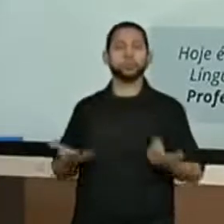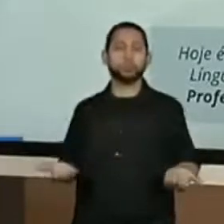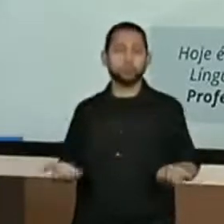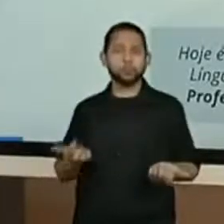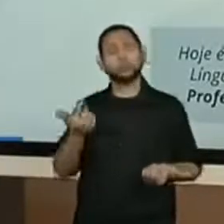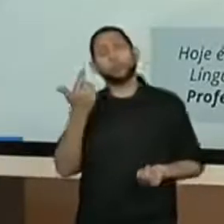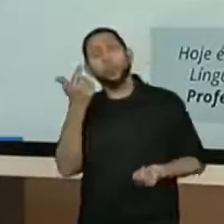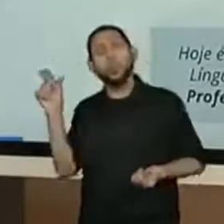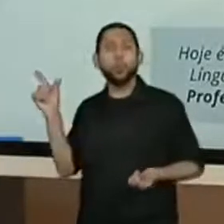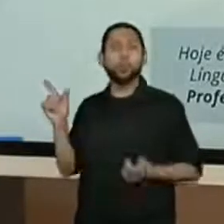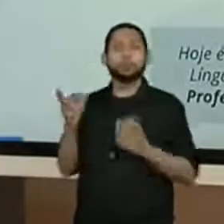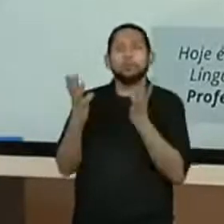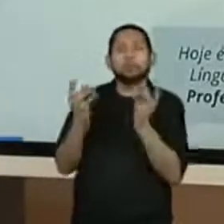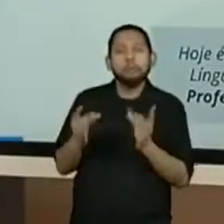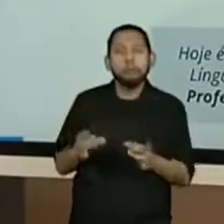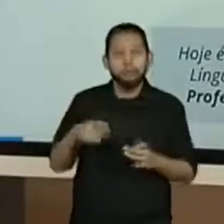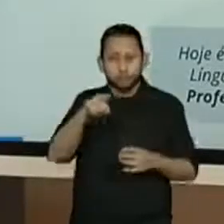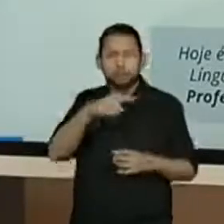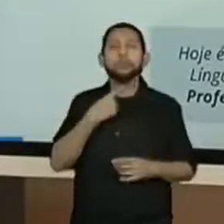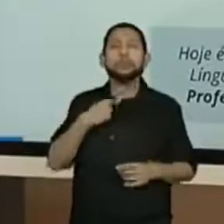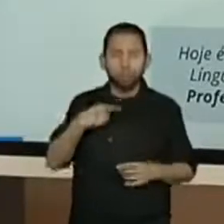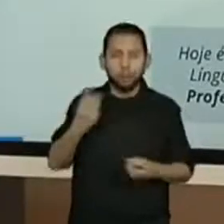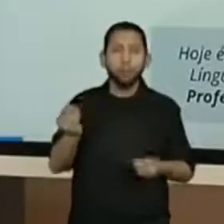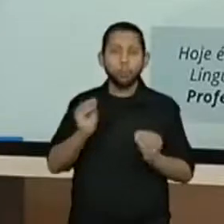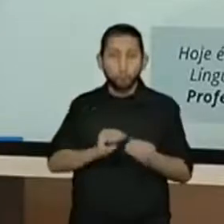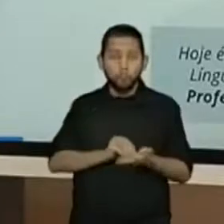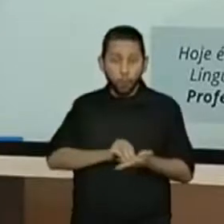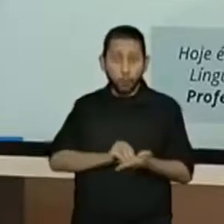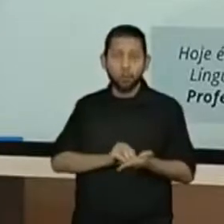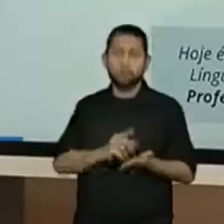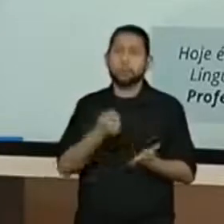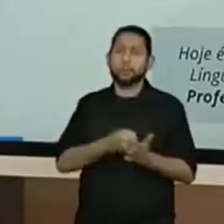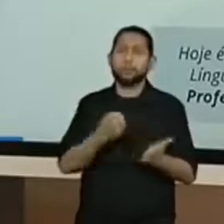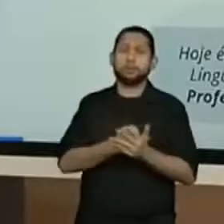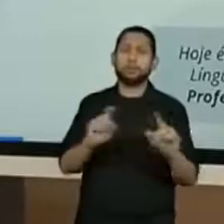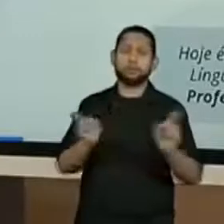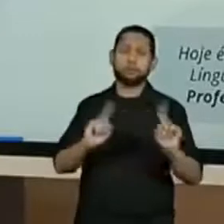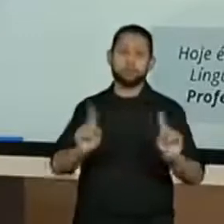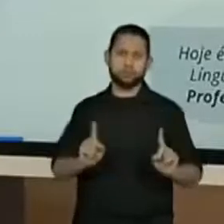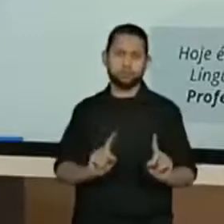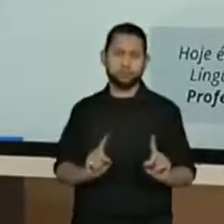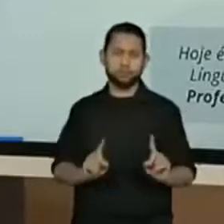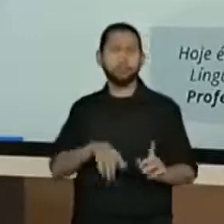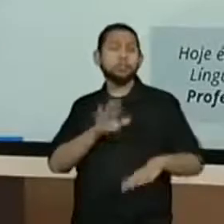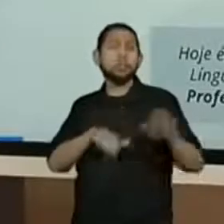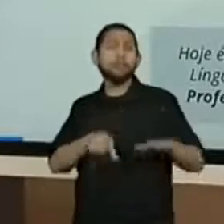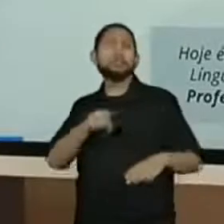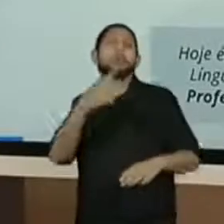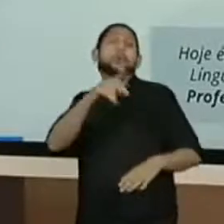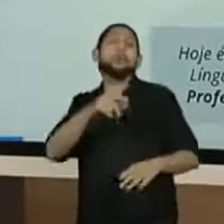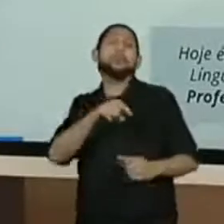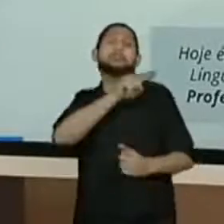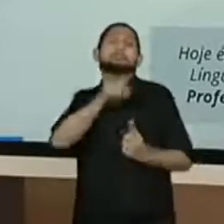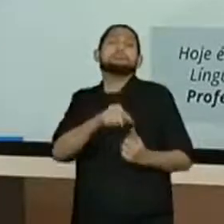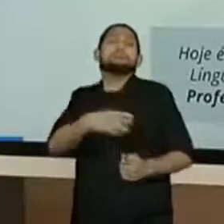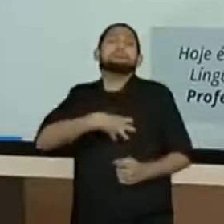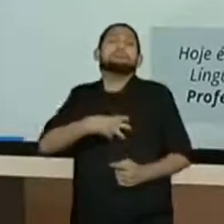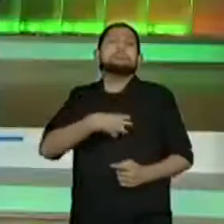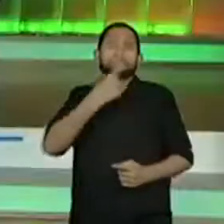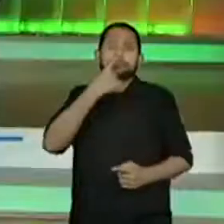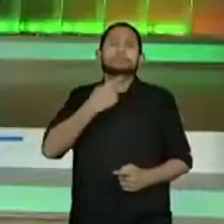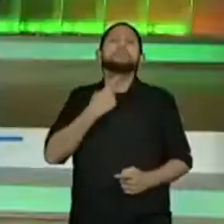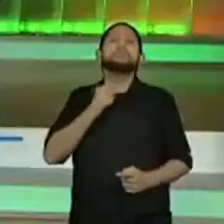Colocar mais algum outro detalhe sobre o assunto, ele não é obrigatório. Depende muito daquilo que você quer atingir com a carta, o seu objetivo.